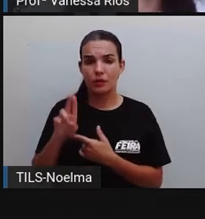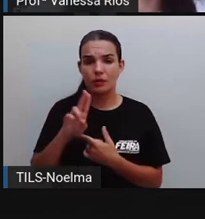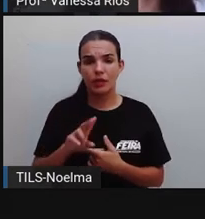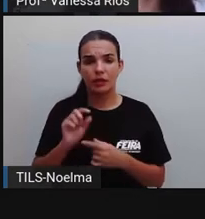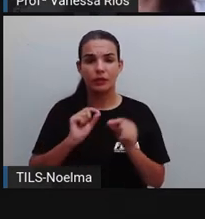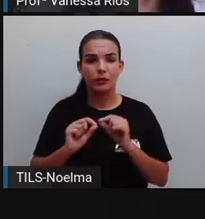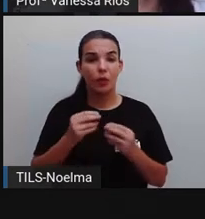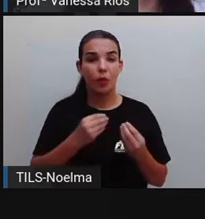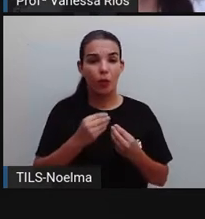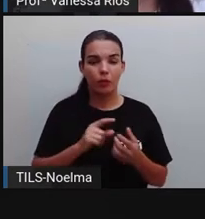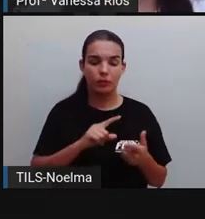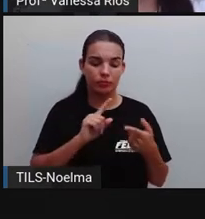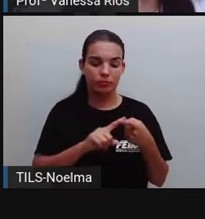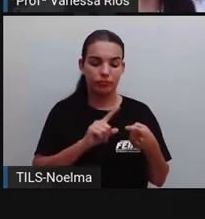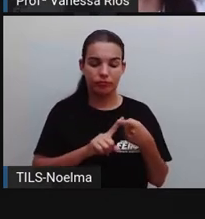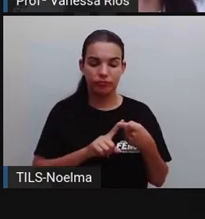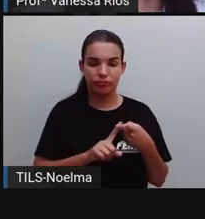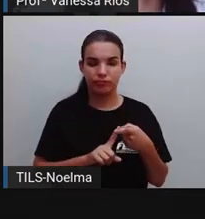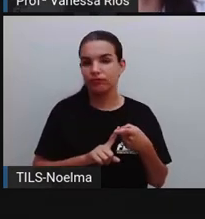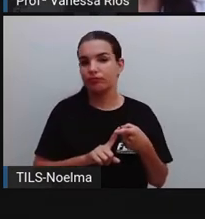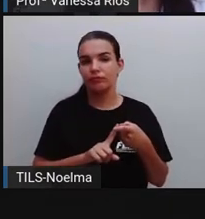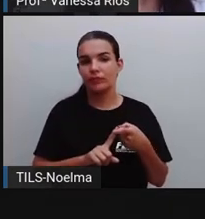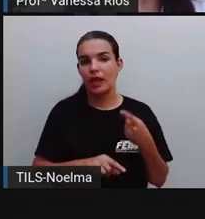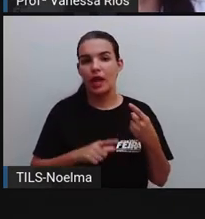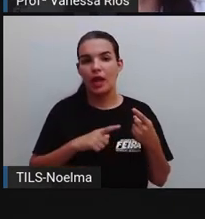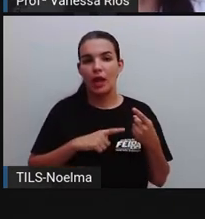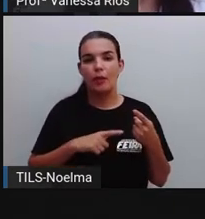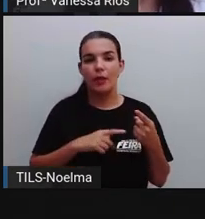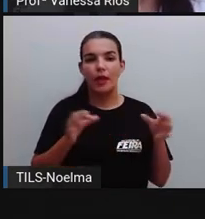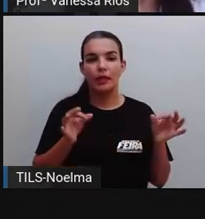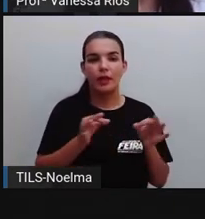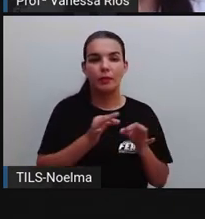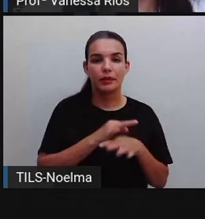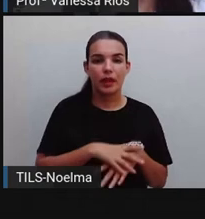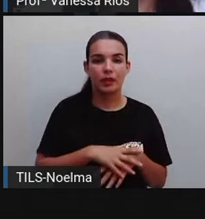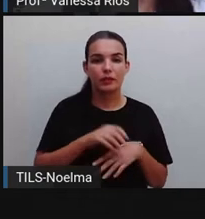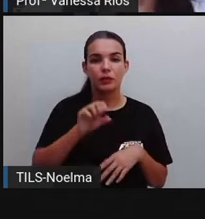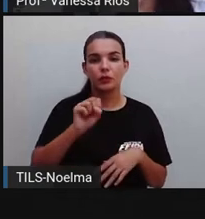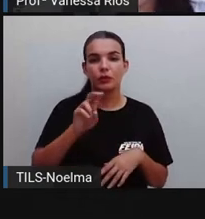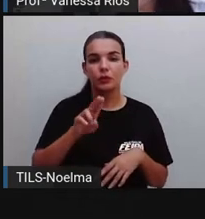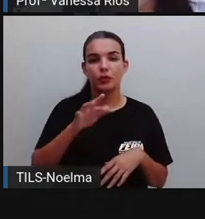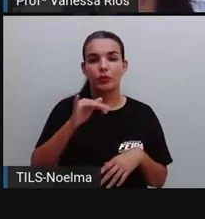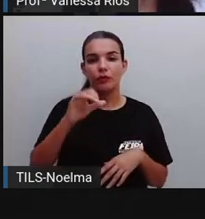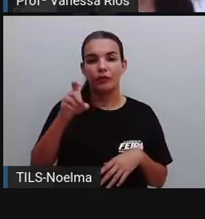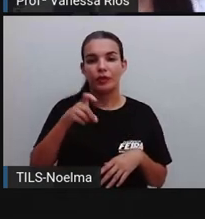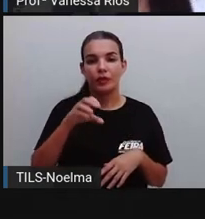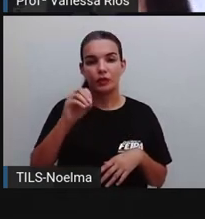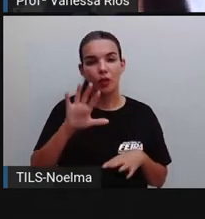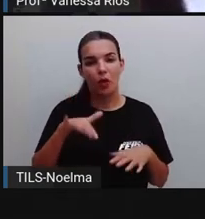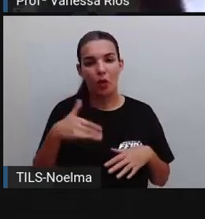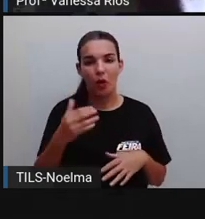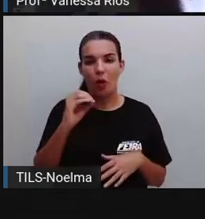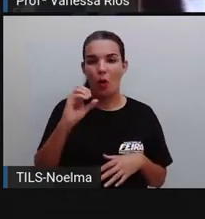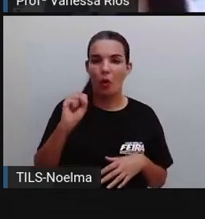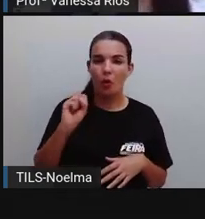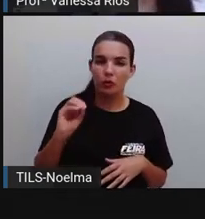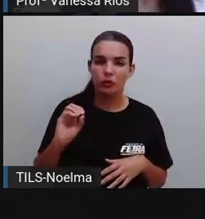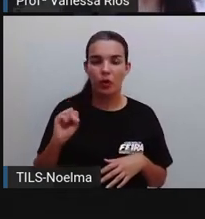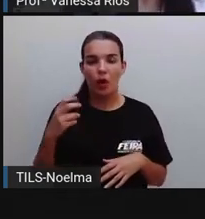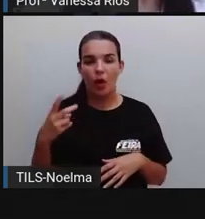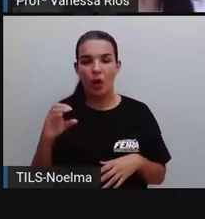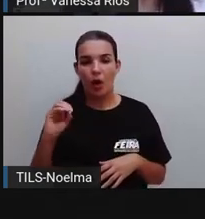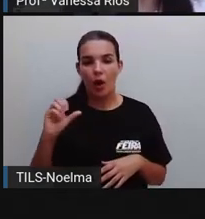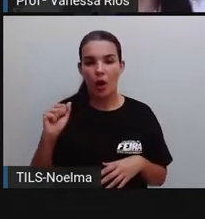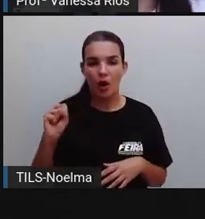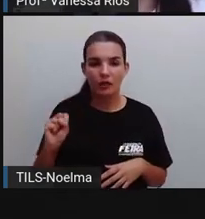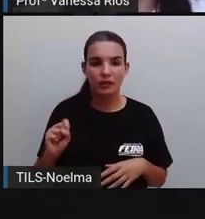situações. Nos adjetivos terminados pelos sufixos oso ou osa, que indicam